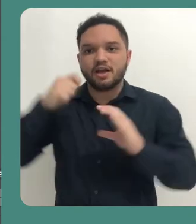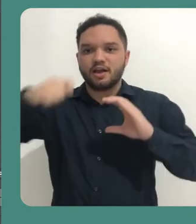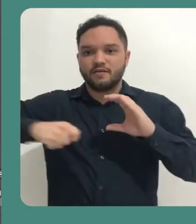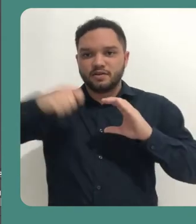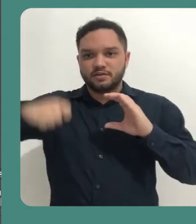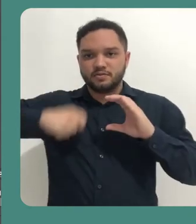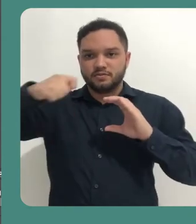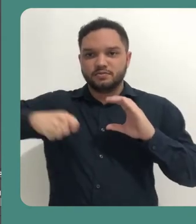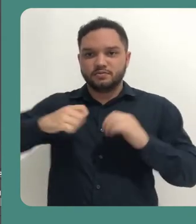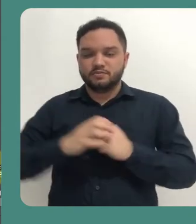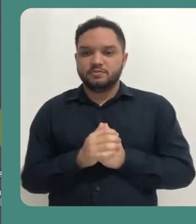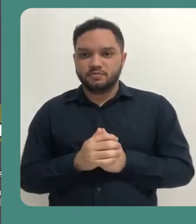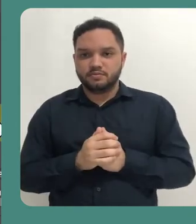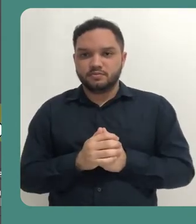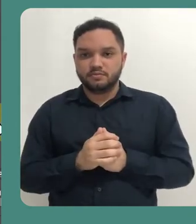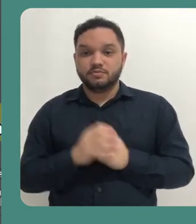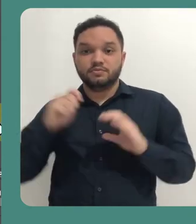gravação.